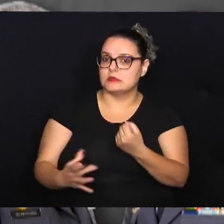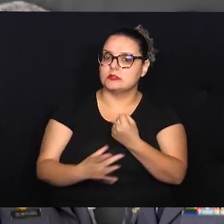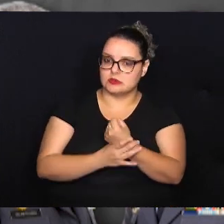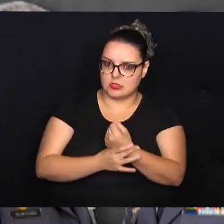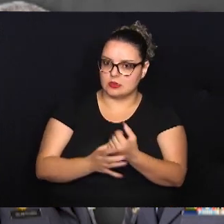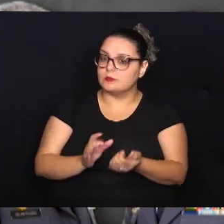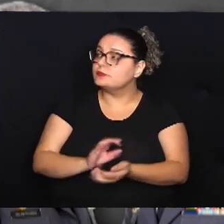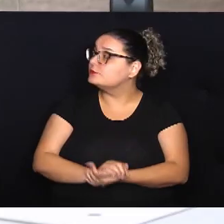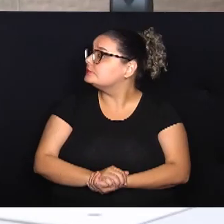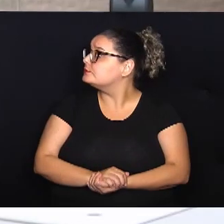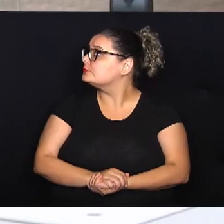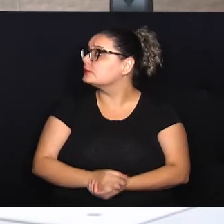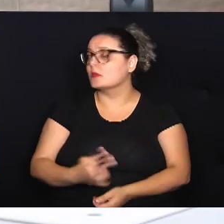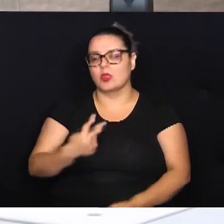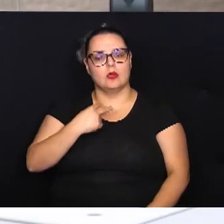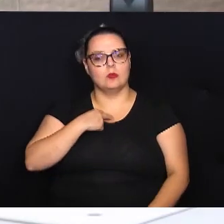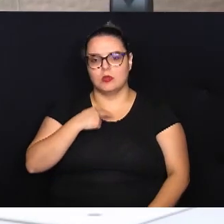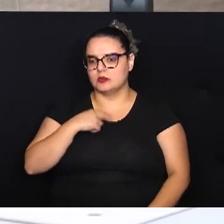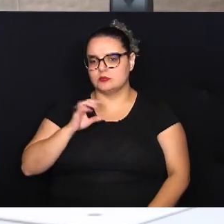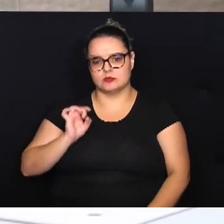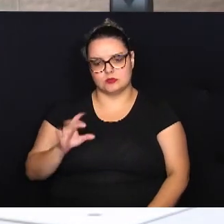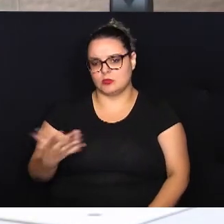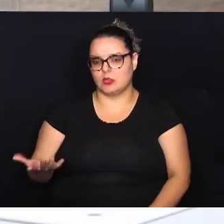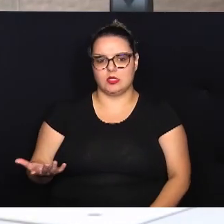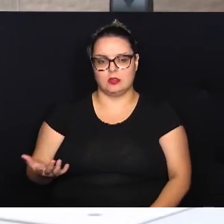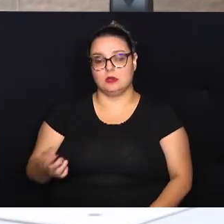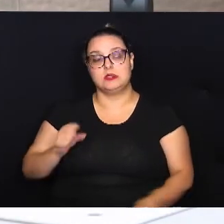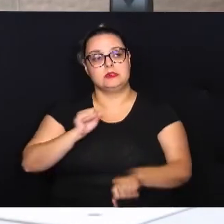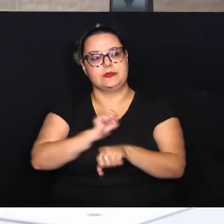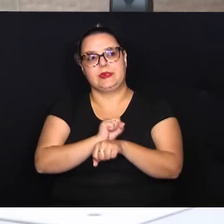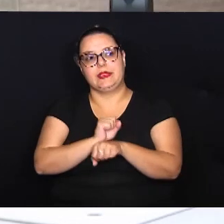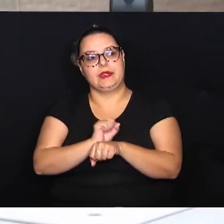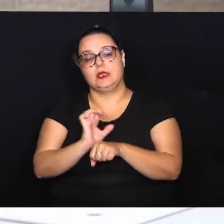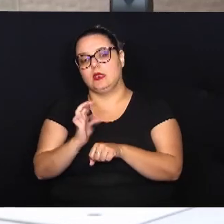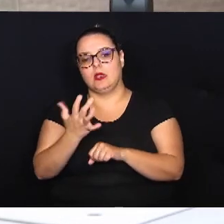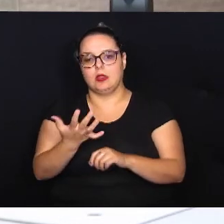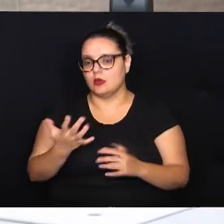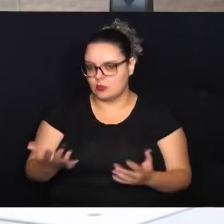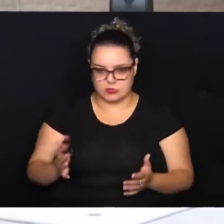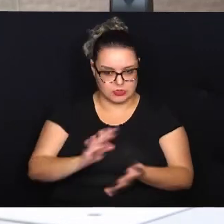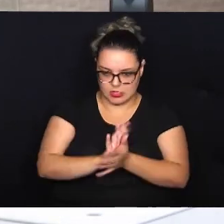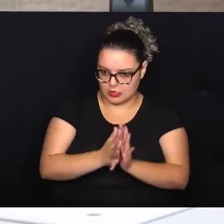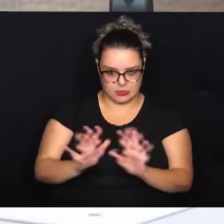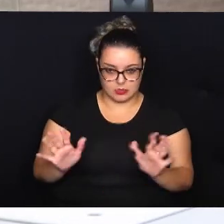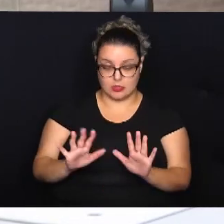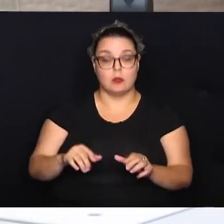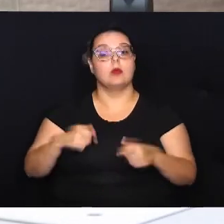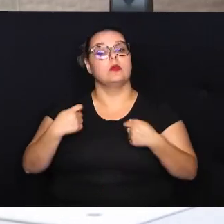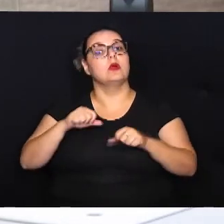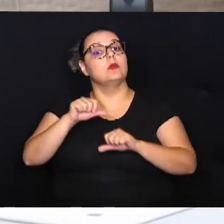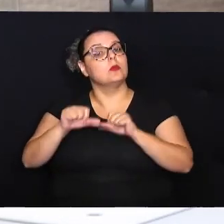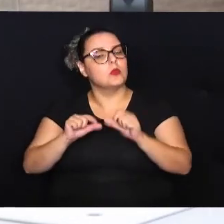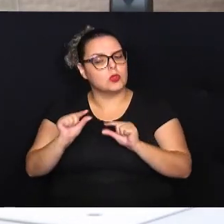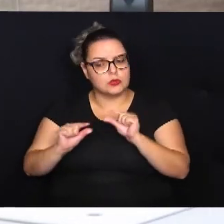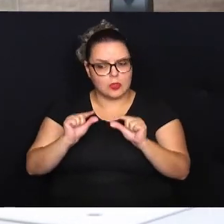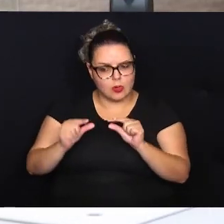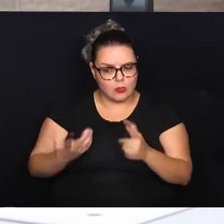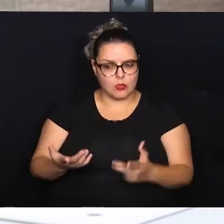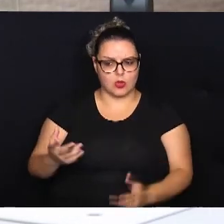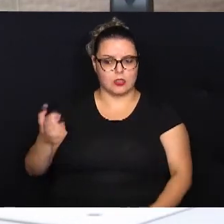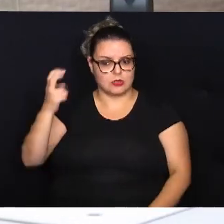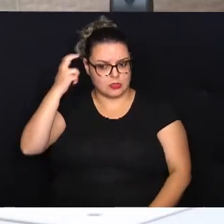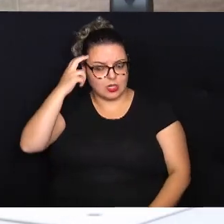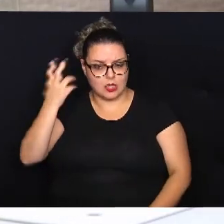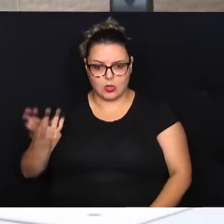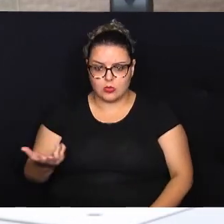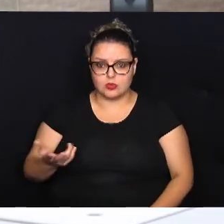sensação de segurança. A gente não pode ficar somente inerte, esperando o fato acontecer, mas a gente tem que sim mudar um pouquinho da nossa